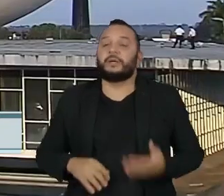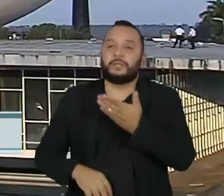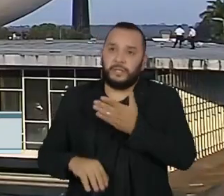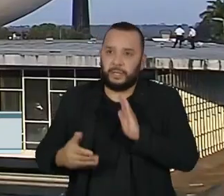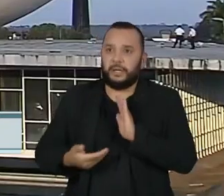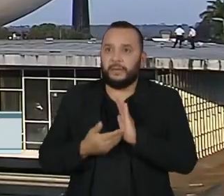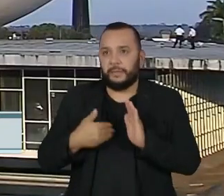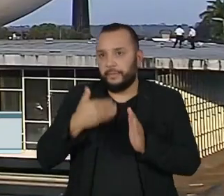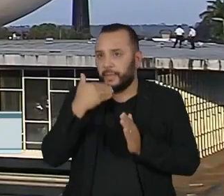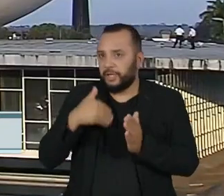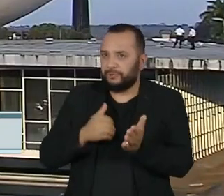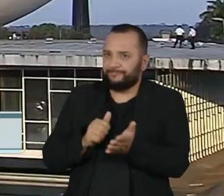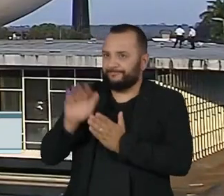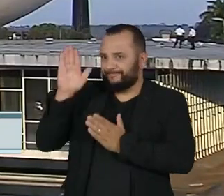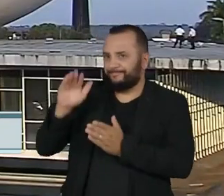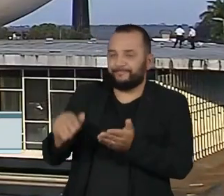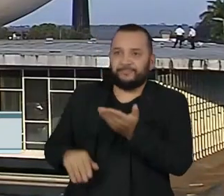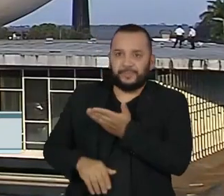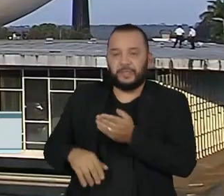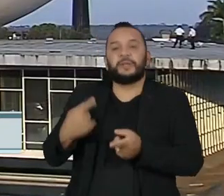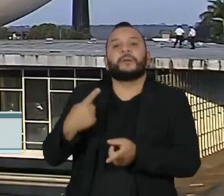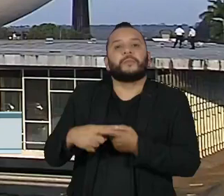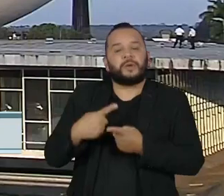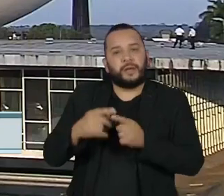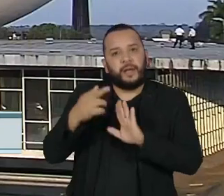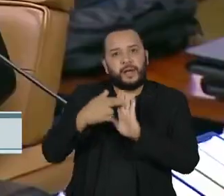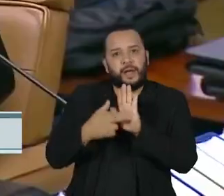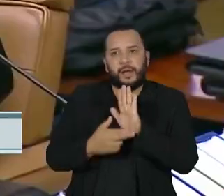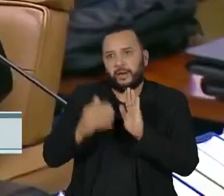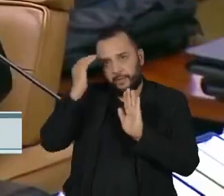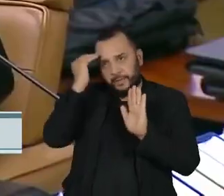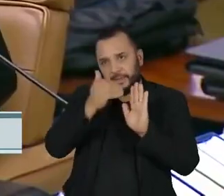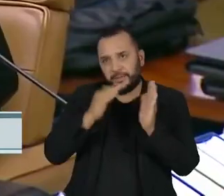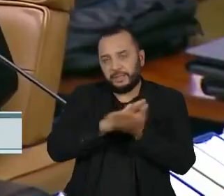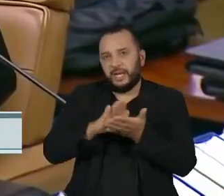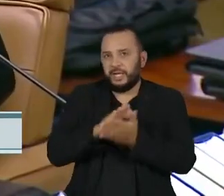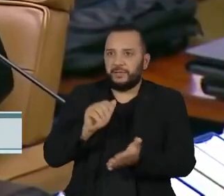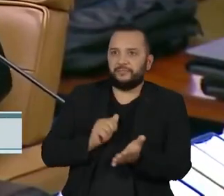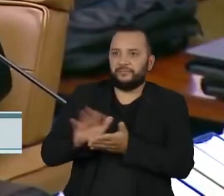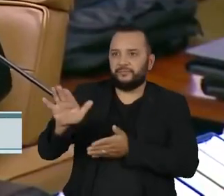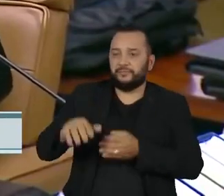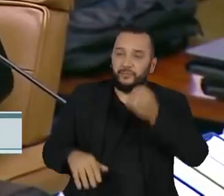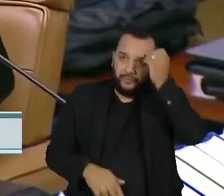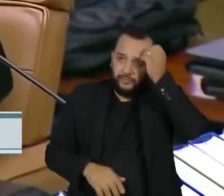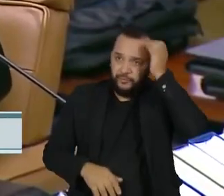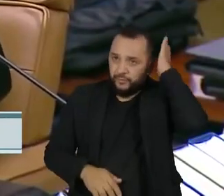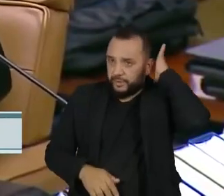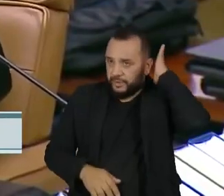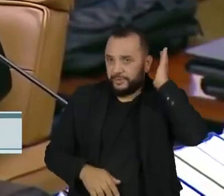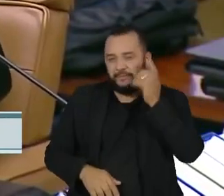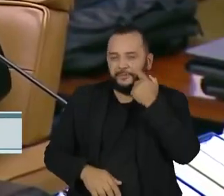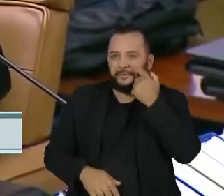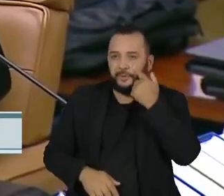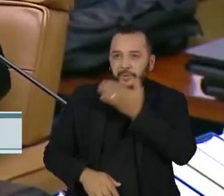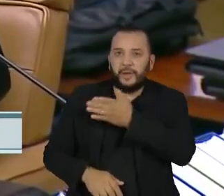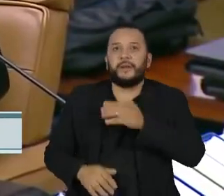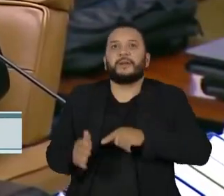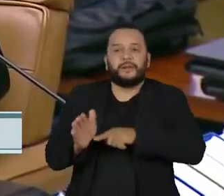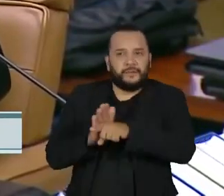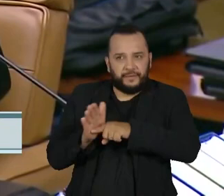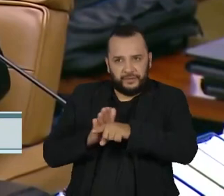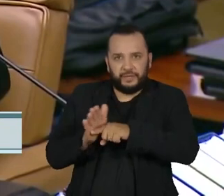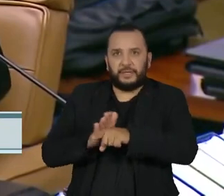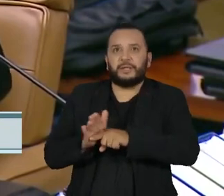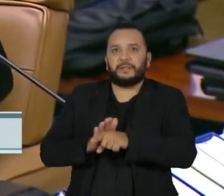de pedido de cassação de mandato, por quebra do decoro parlamentar. Na decisão, Fux observou que a abertura de uma investigação é um